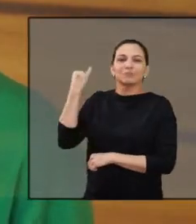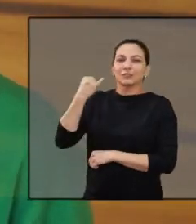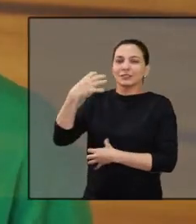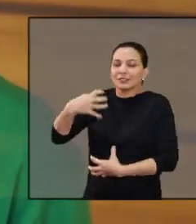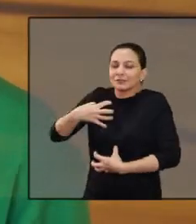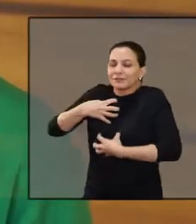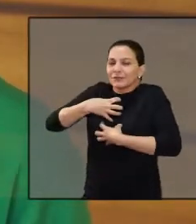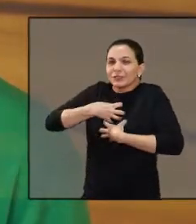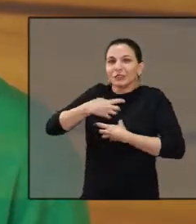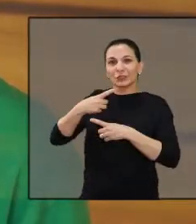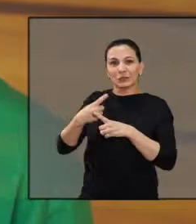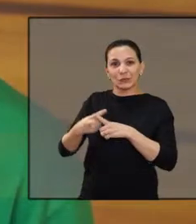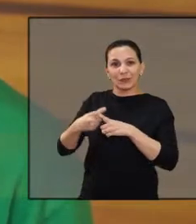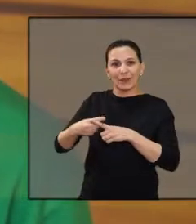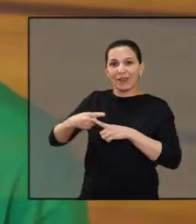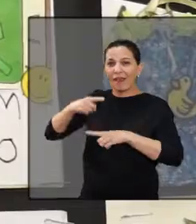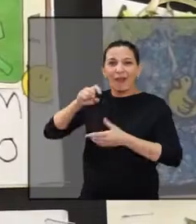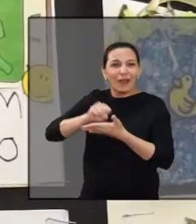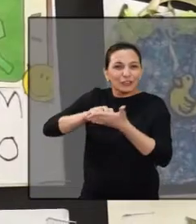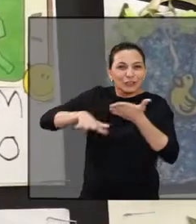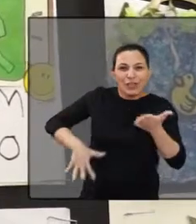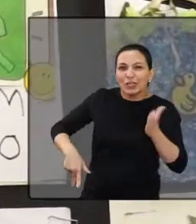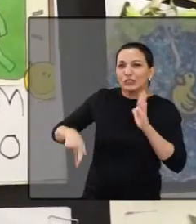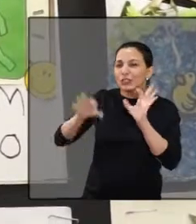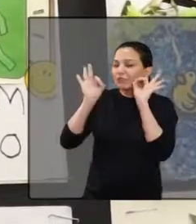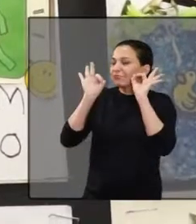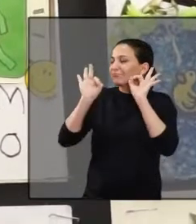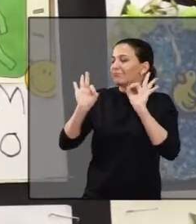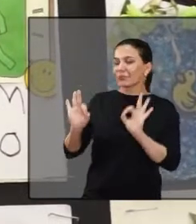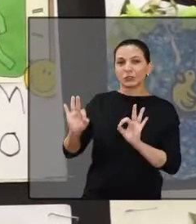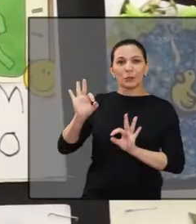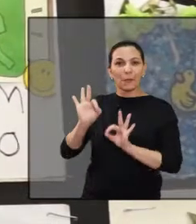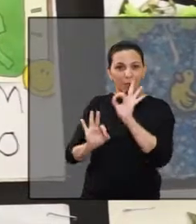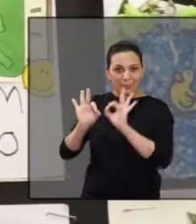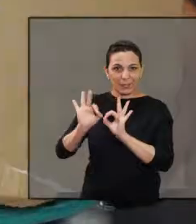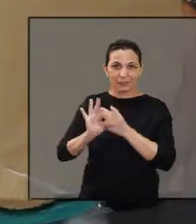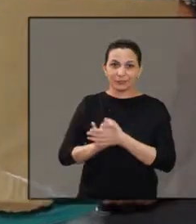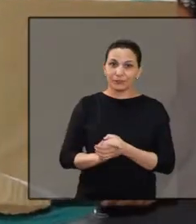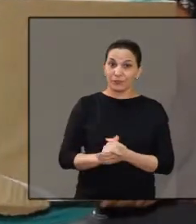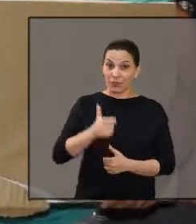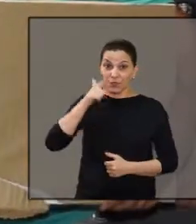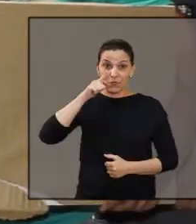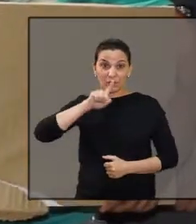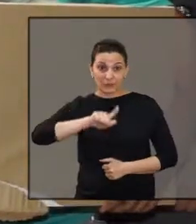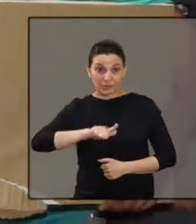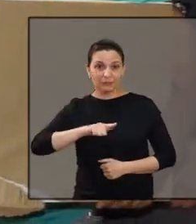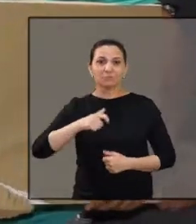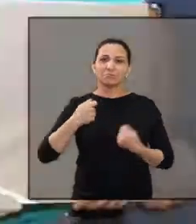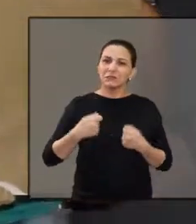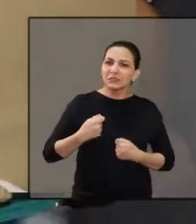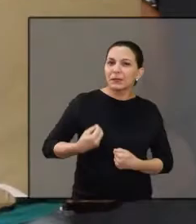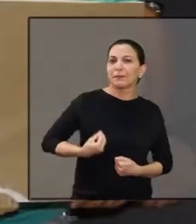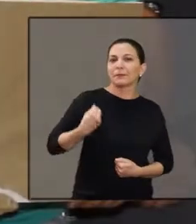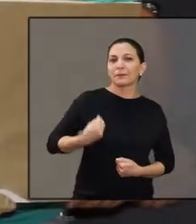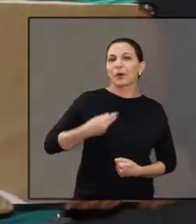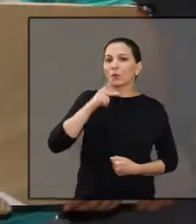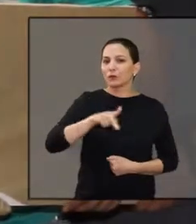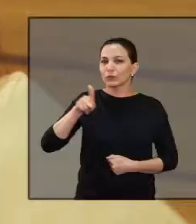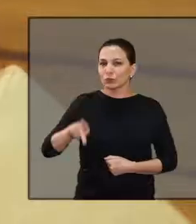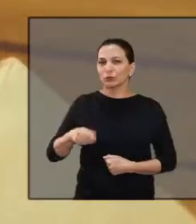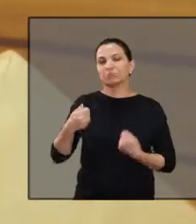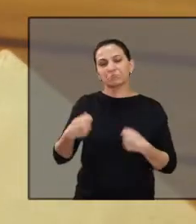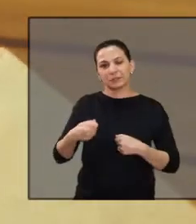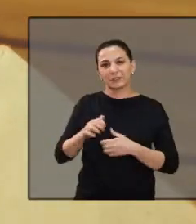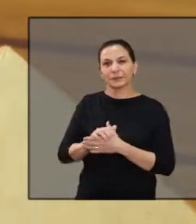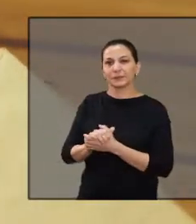ter ganhado um prêmio por causa de um trabalho é ótima. Não há vencedores sem mestres.